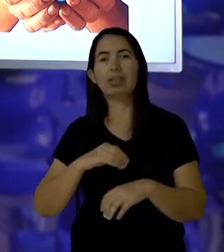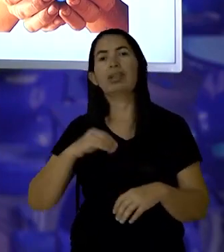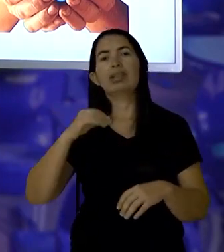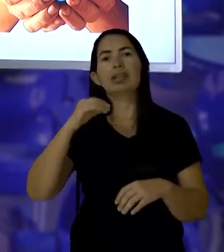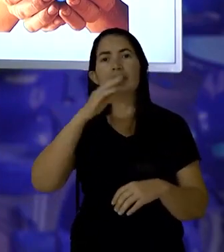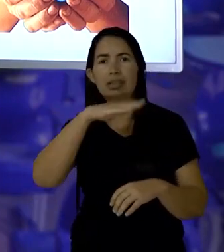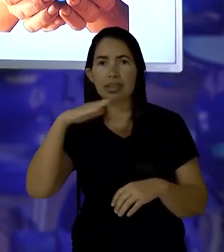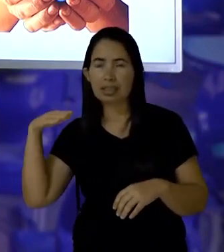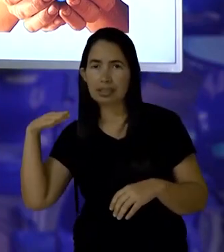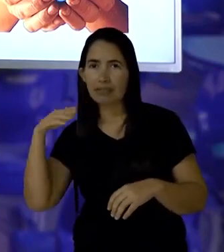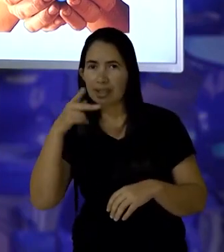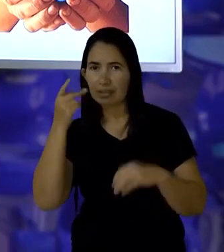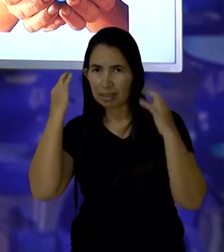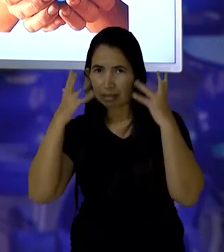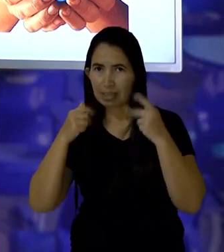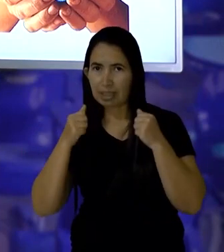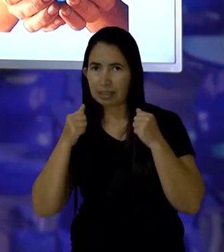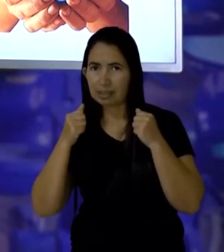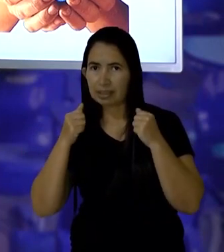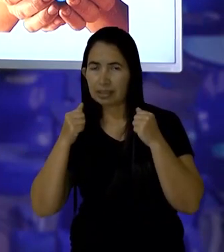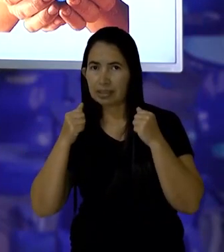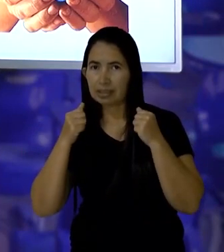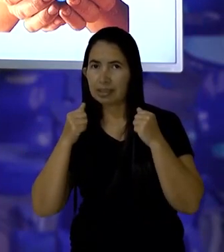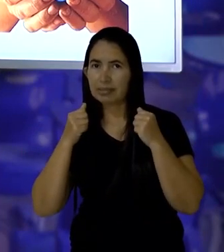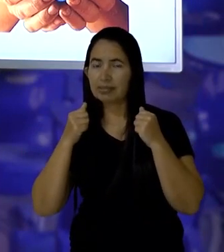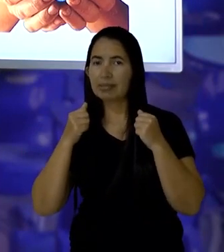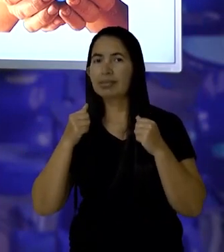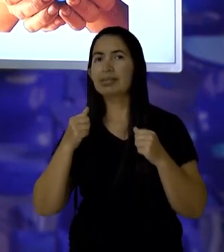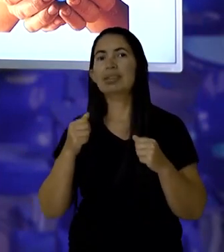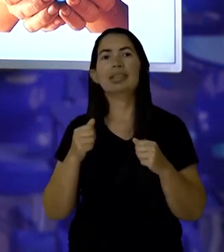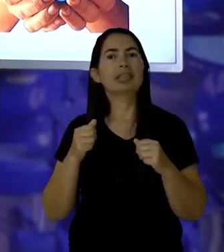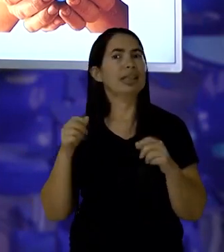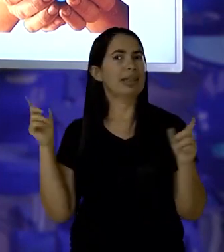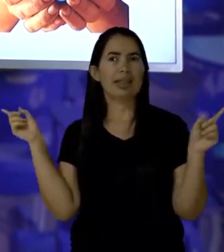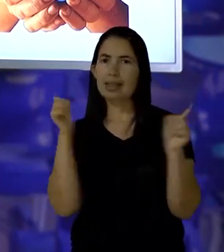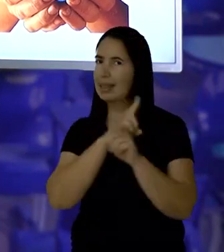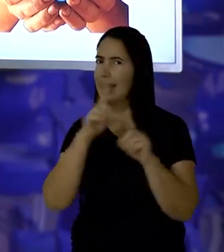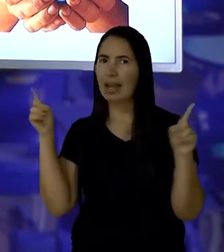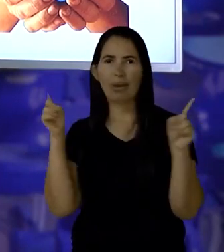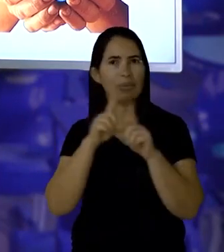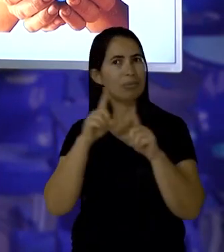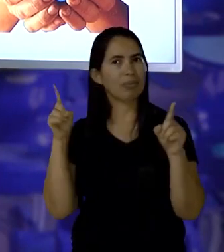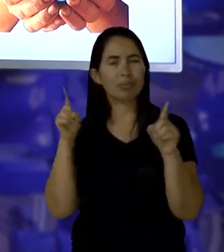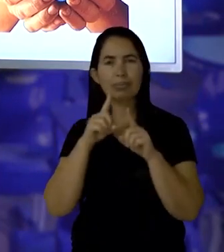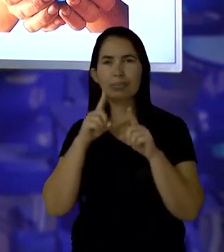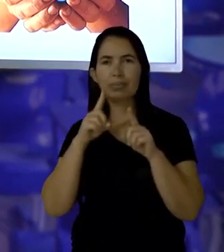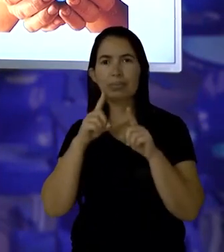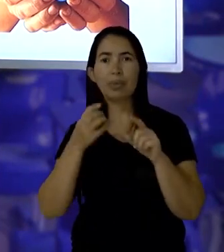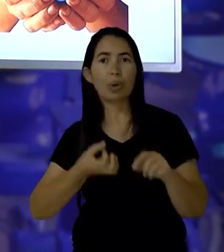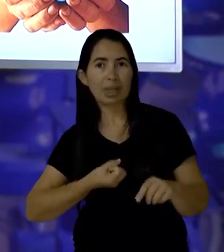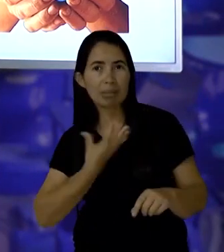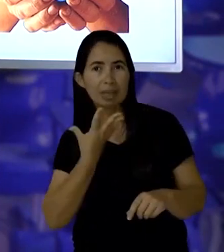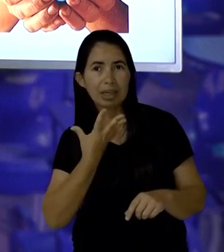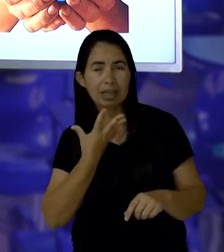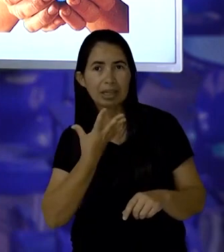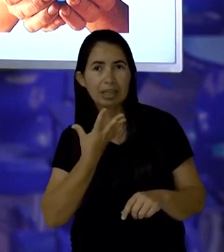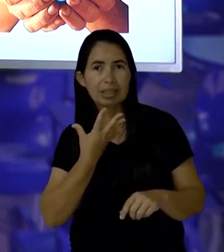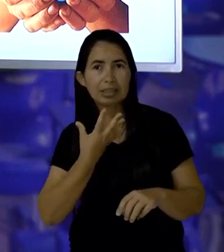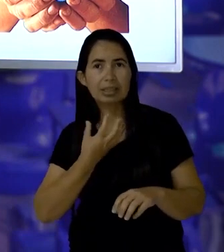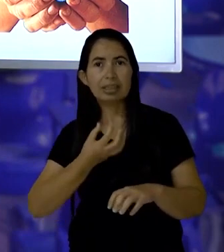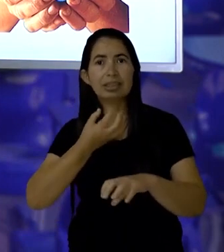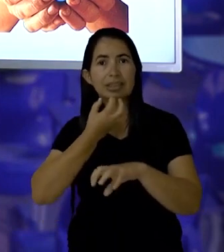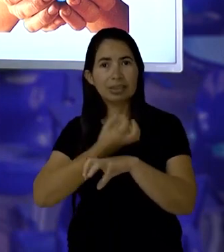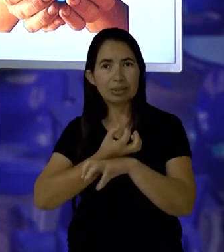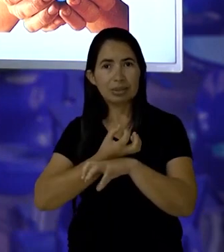Nosso poema falava de animais? Exatamente. Não falava. Nosso